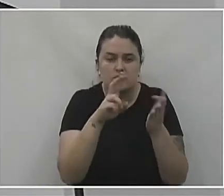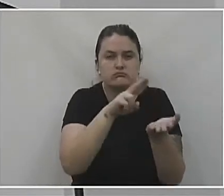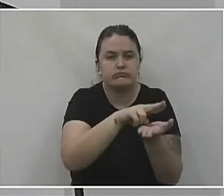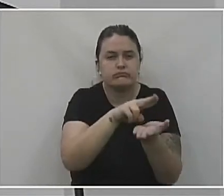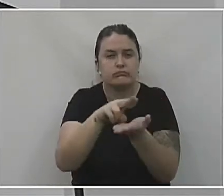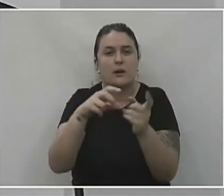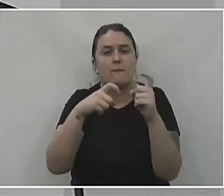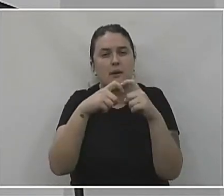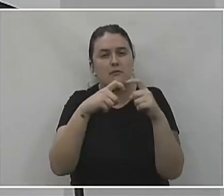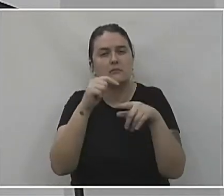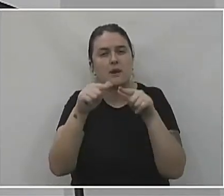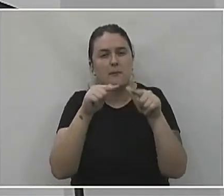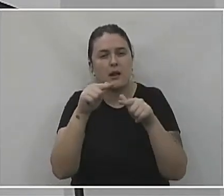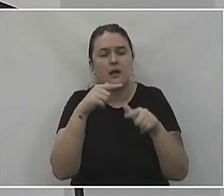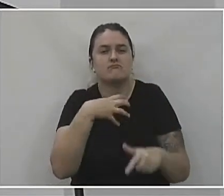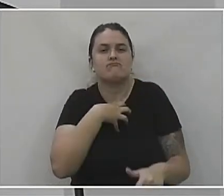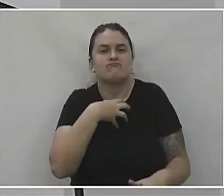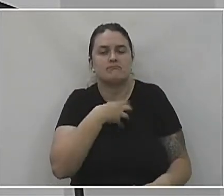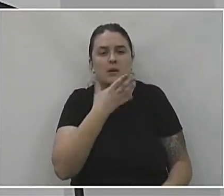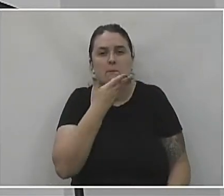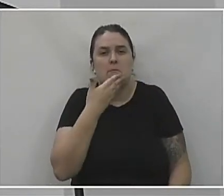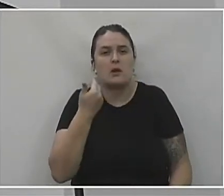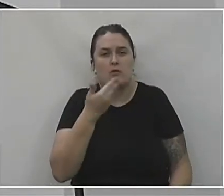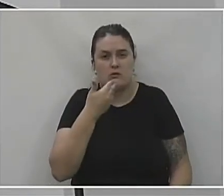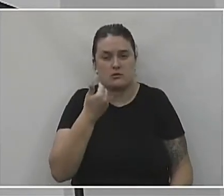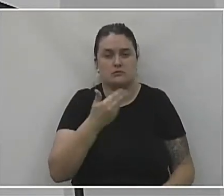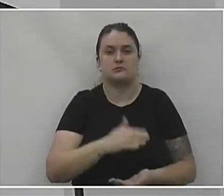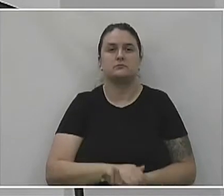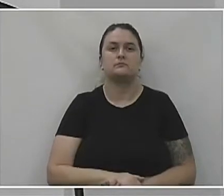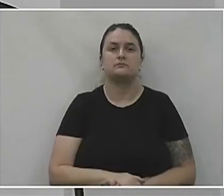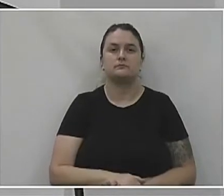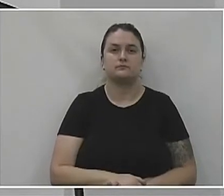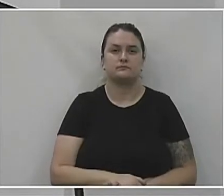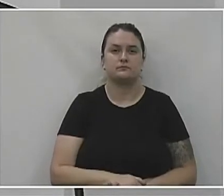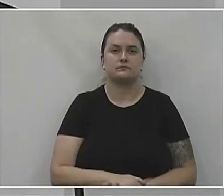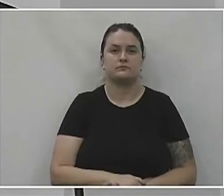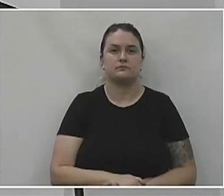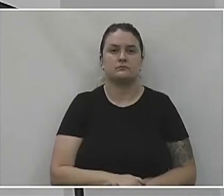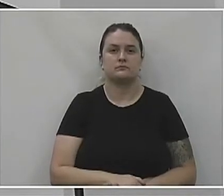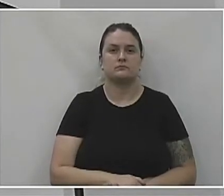melhor maneira, de uma melhor forma para atender melhor os pacientes internados.